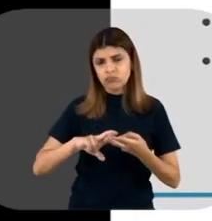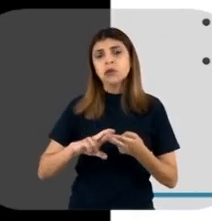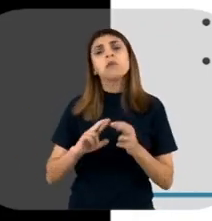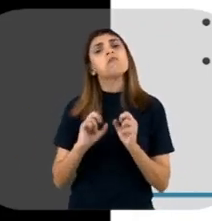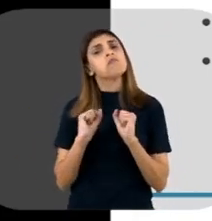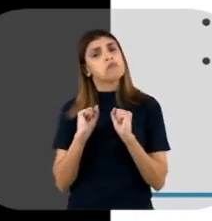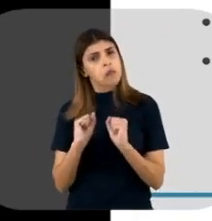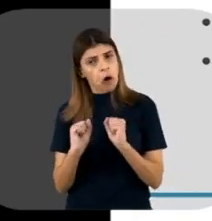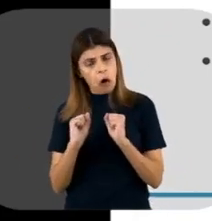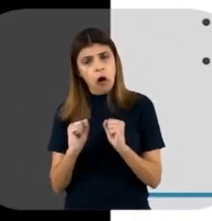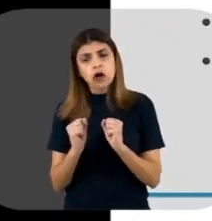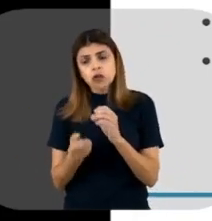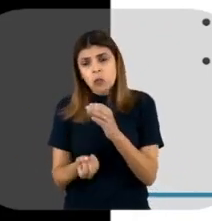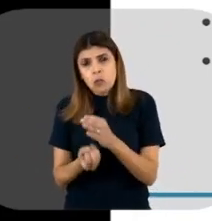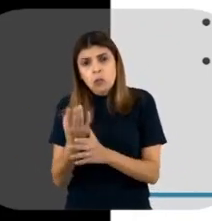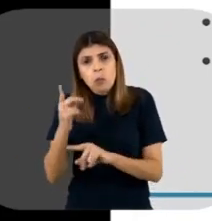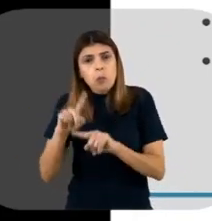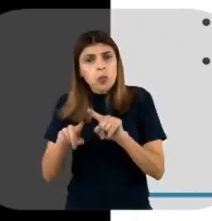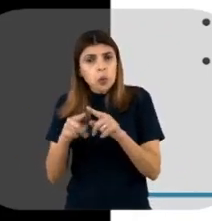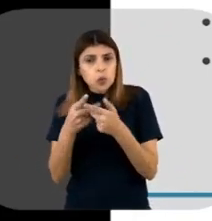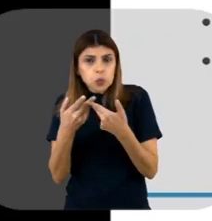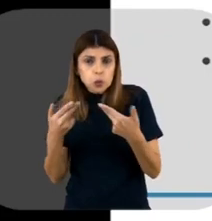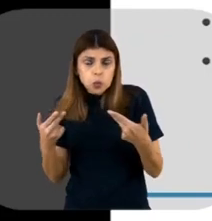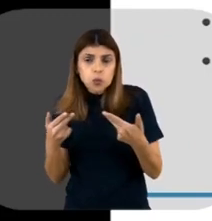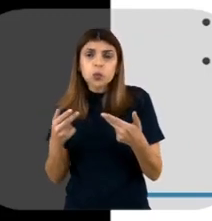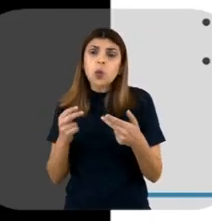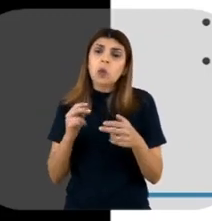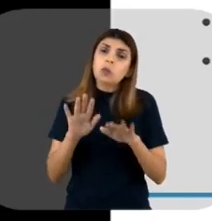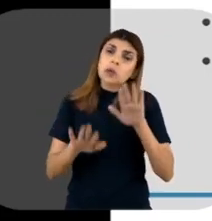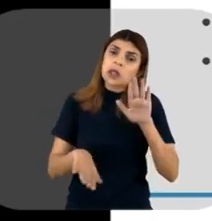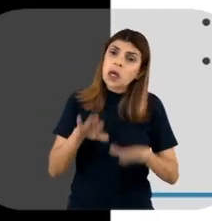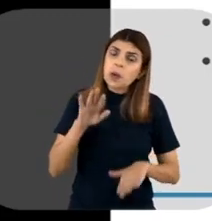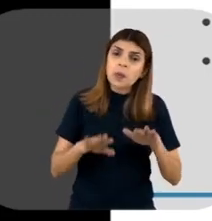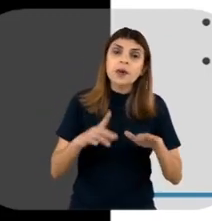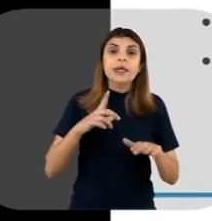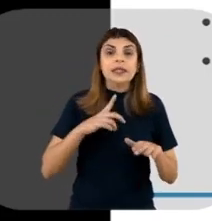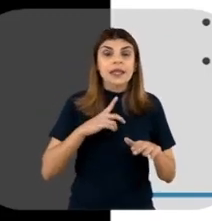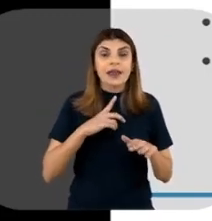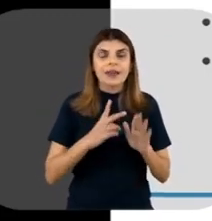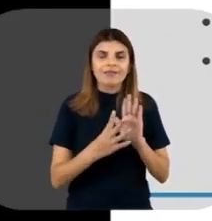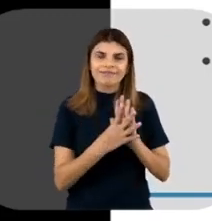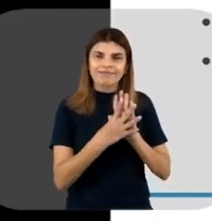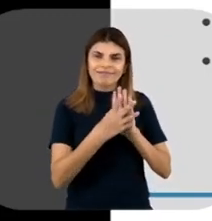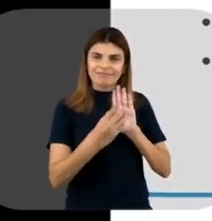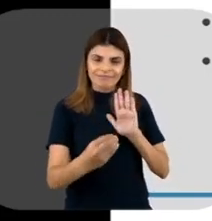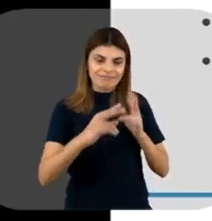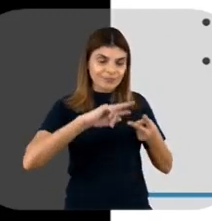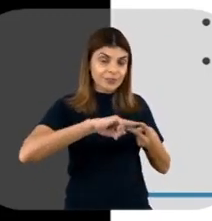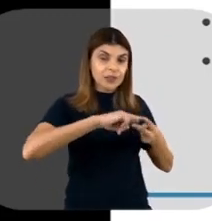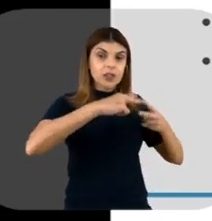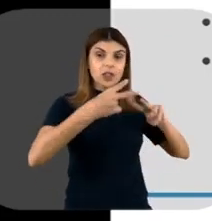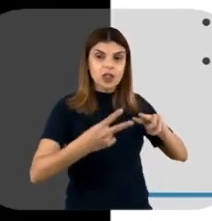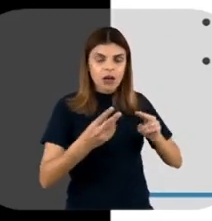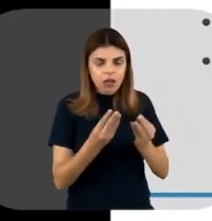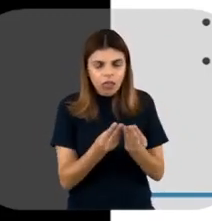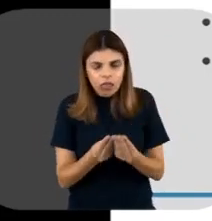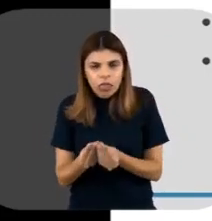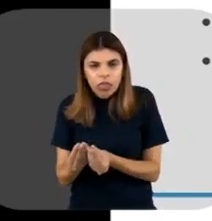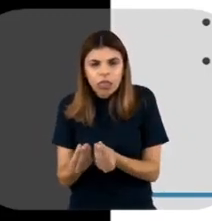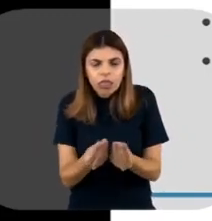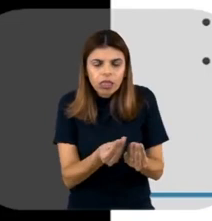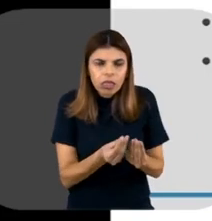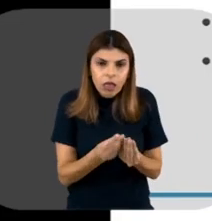inserto, ele pode ser a partir de um produto de PCR, né? Então, você tem esse DNA genômico que vai ser digerido com enzimas de